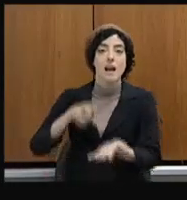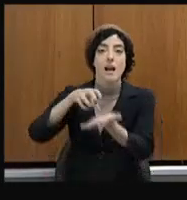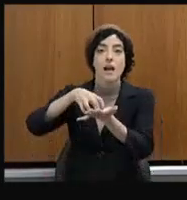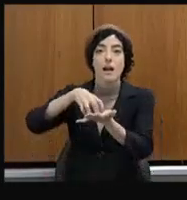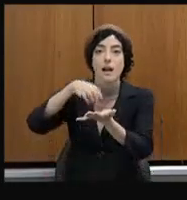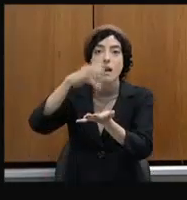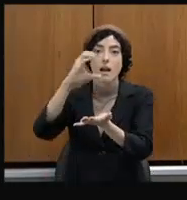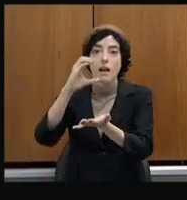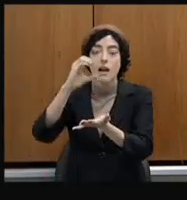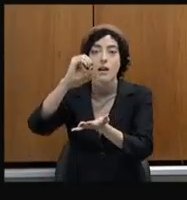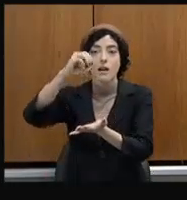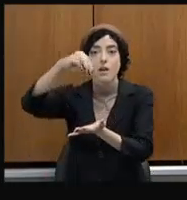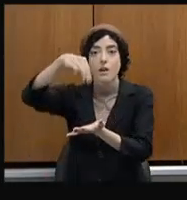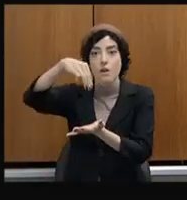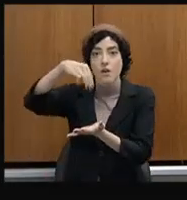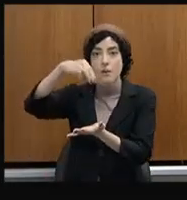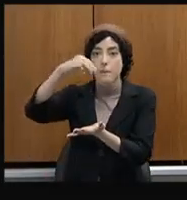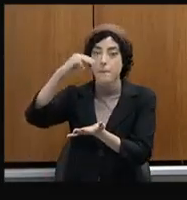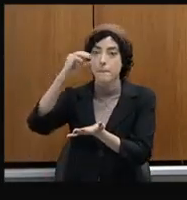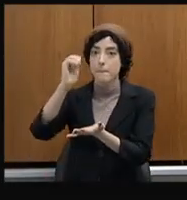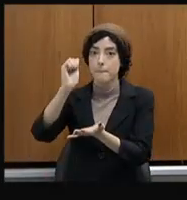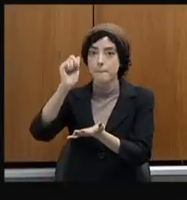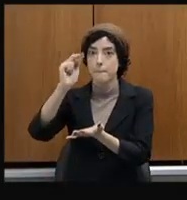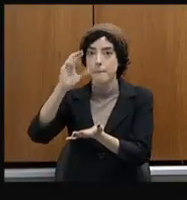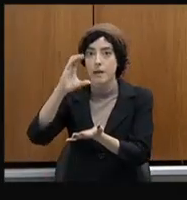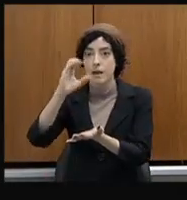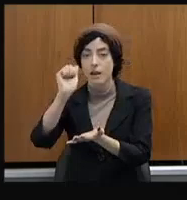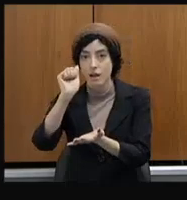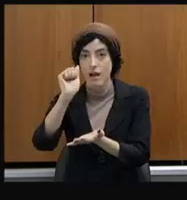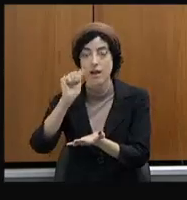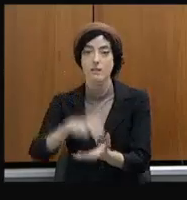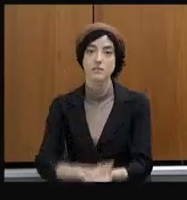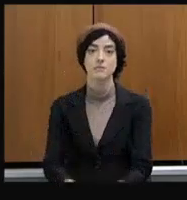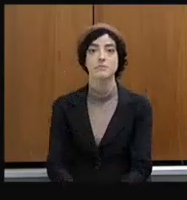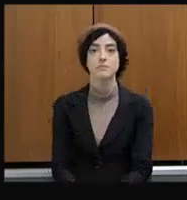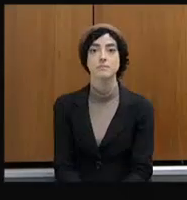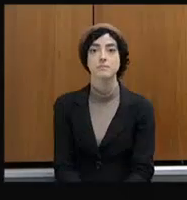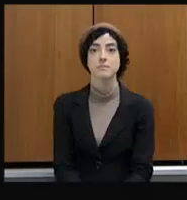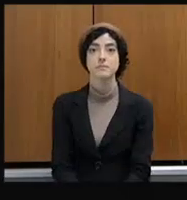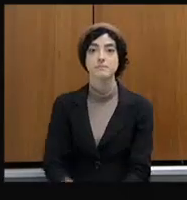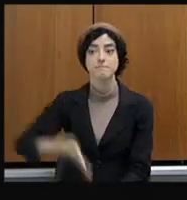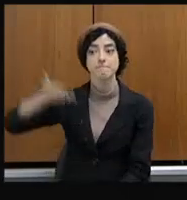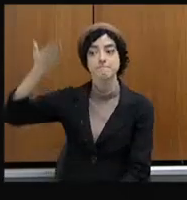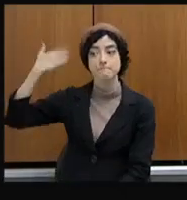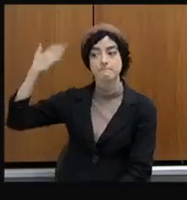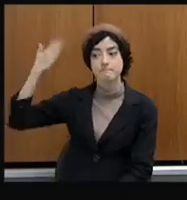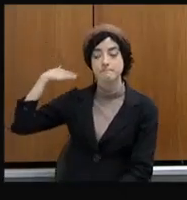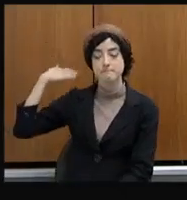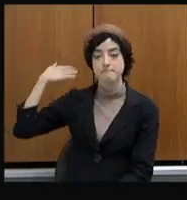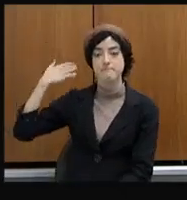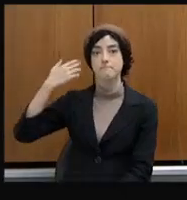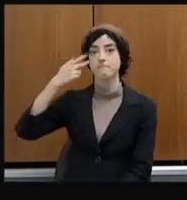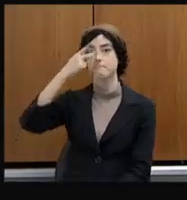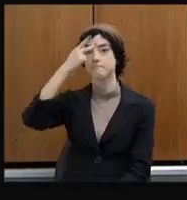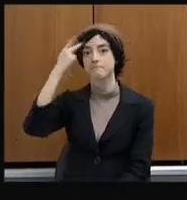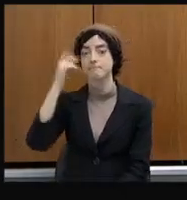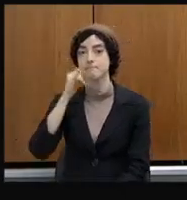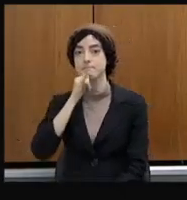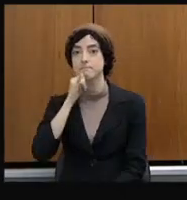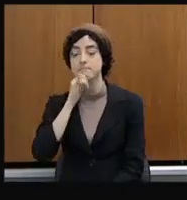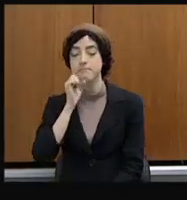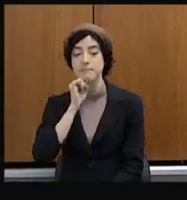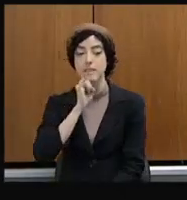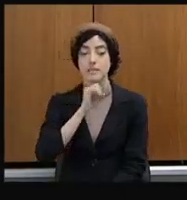conduzido sai de Abadir dos Dourados que antes ia para um prisão, para a ratificação da prisão e flagrante